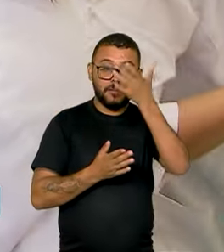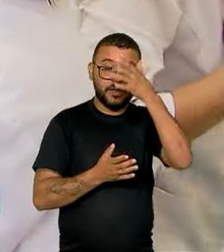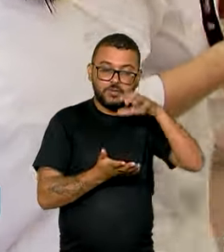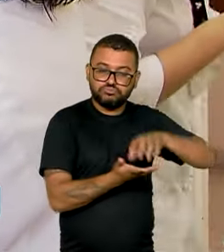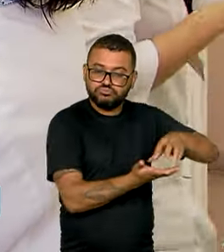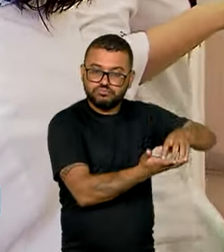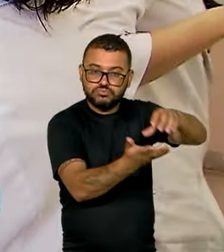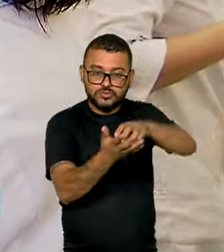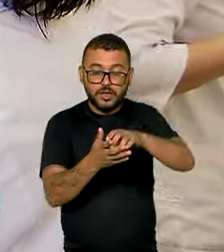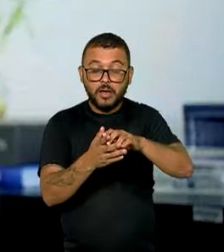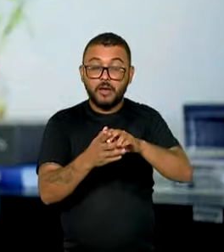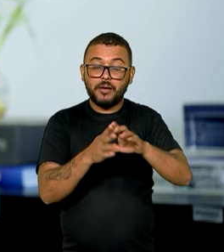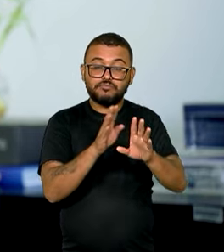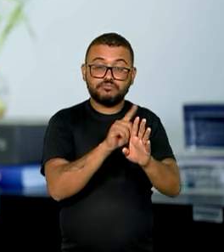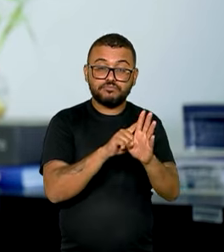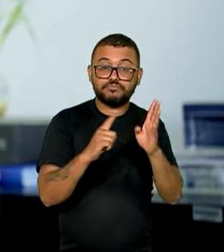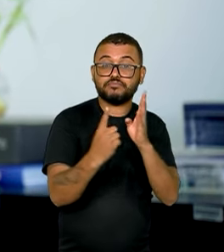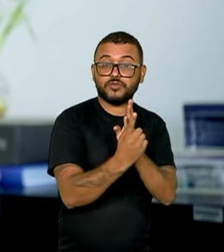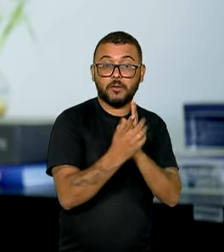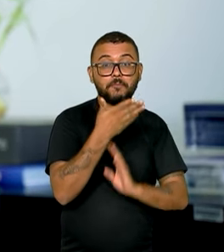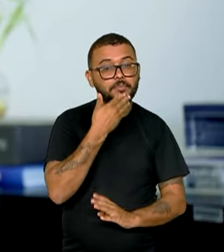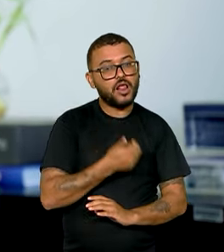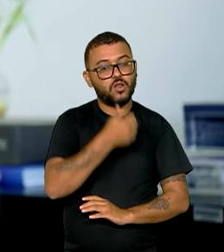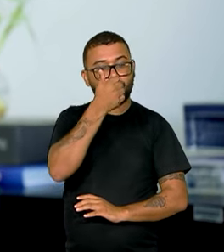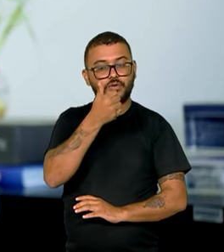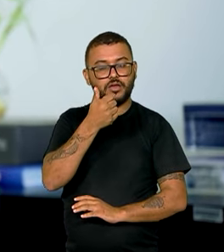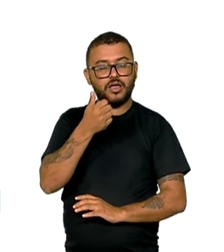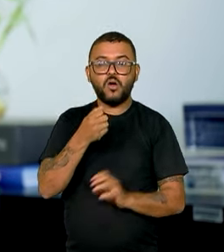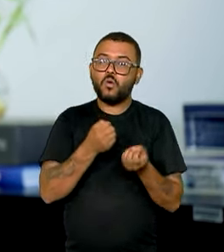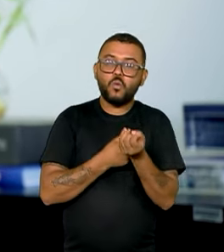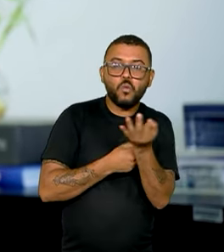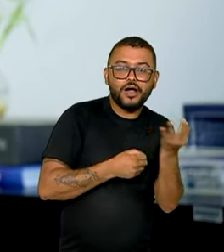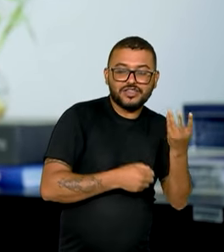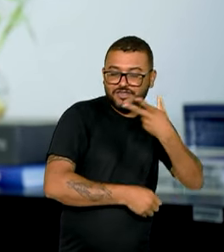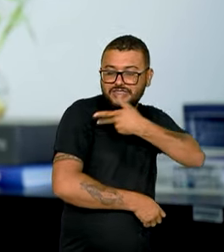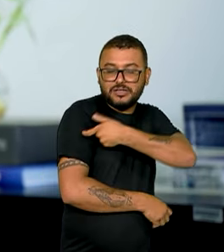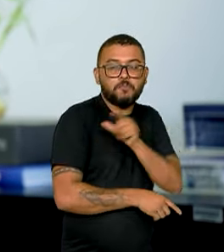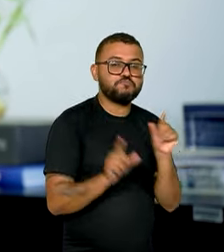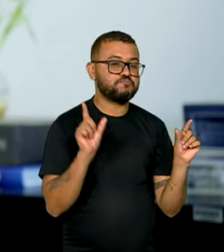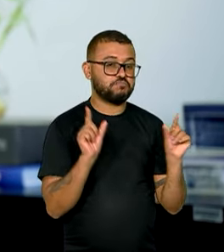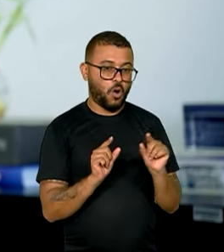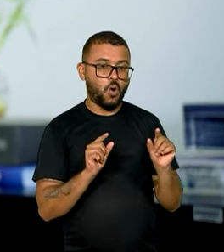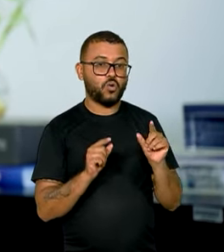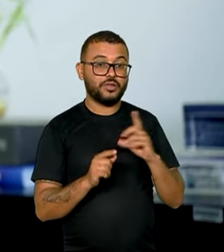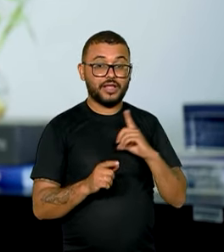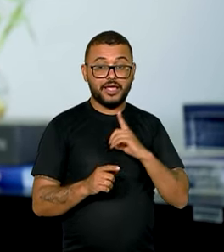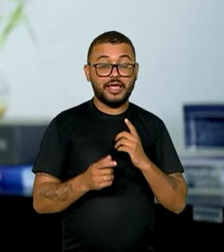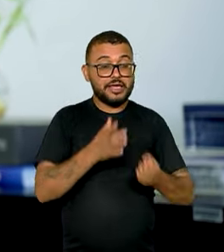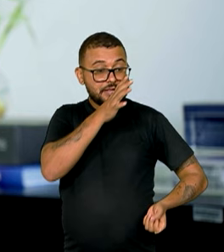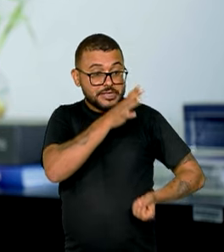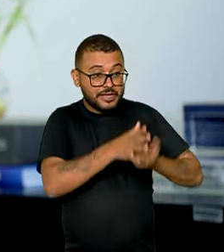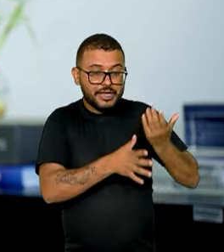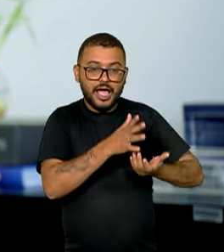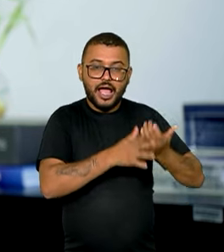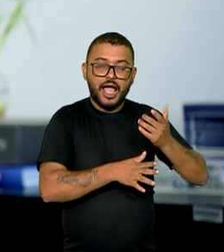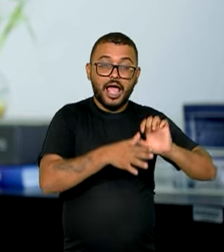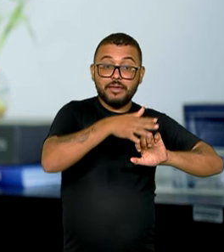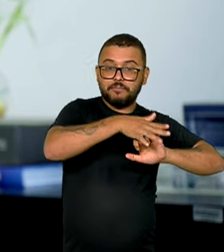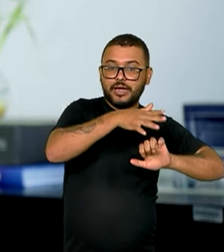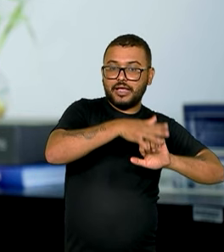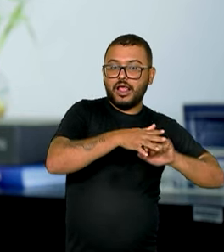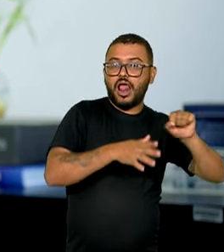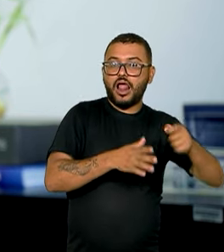regiões prioritárias. A quantidade ainda é uma quantidade pequena, porque a capacidade produtiva existente na empresa